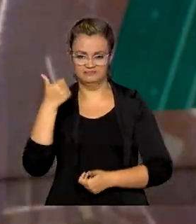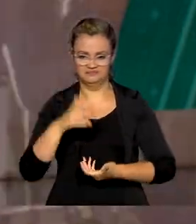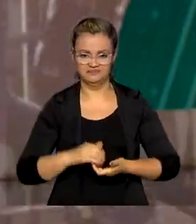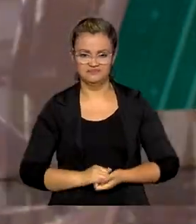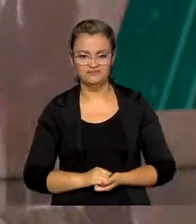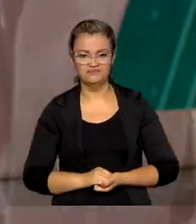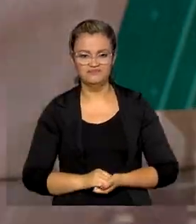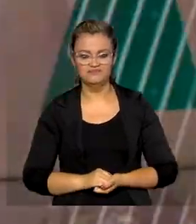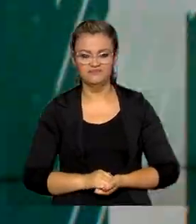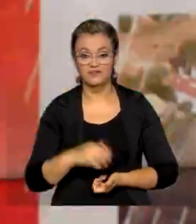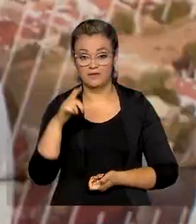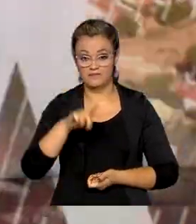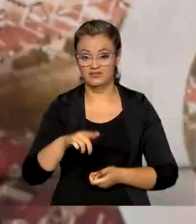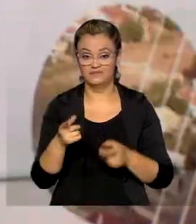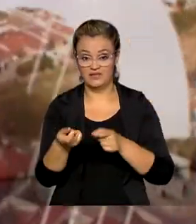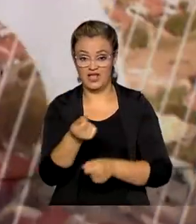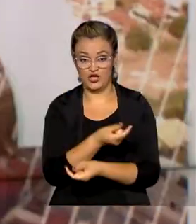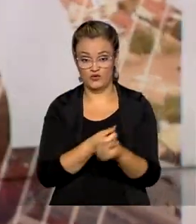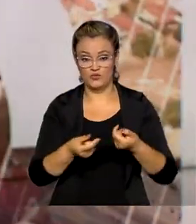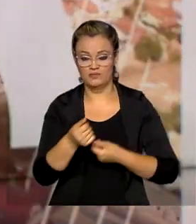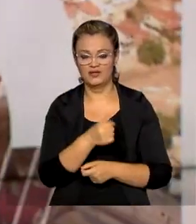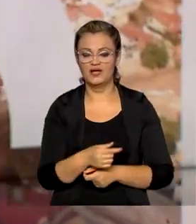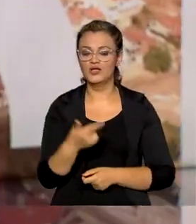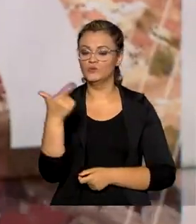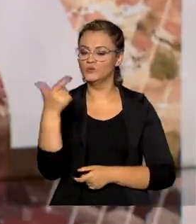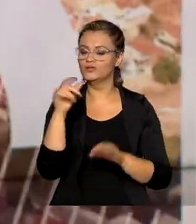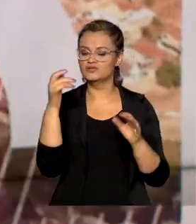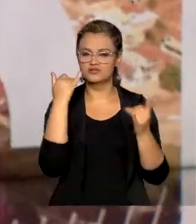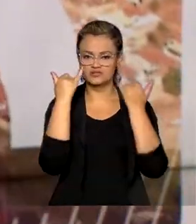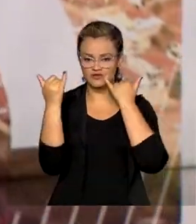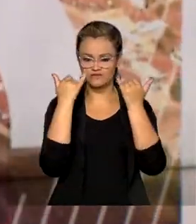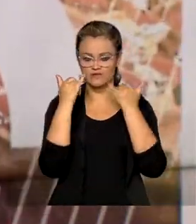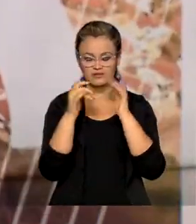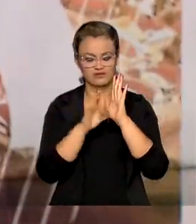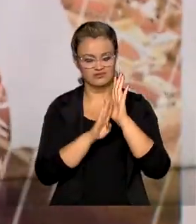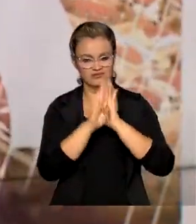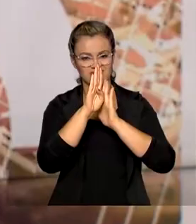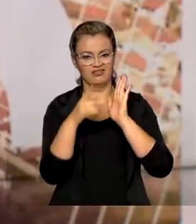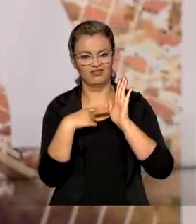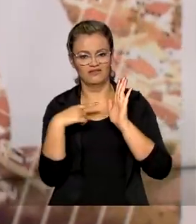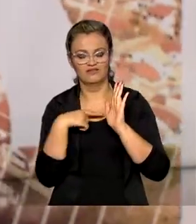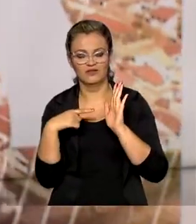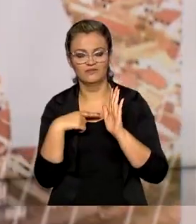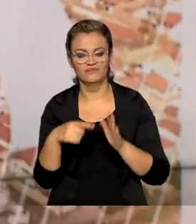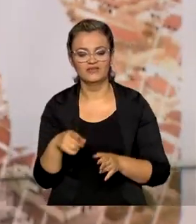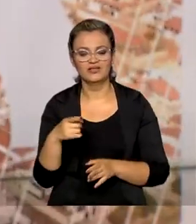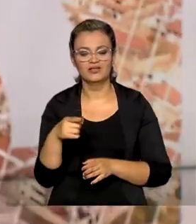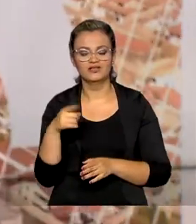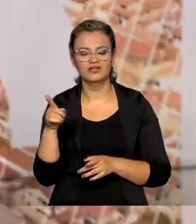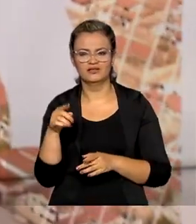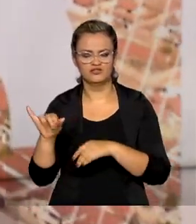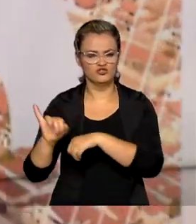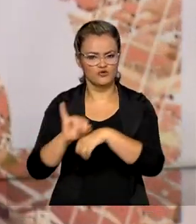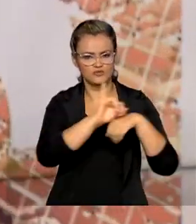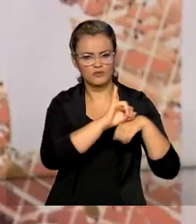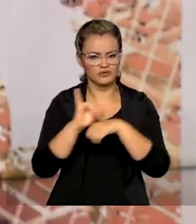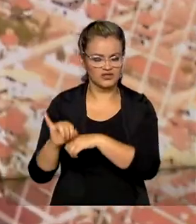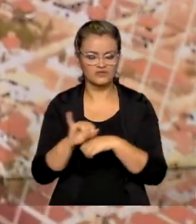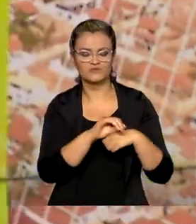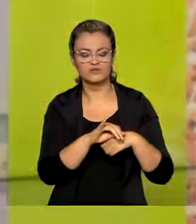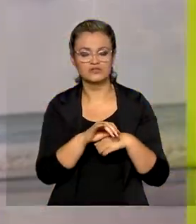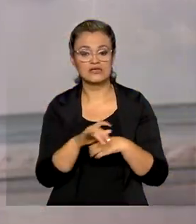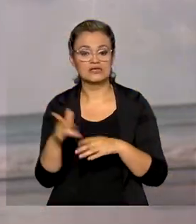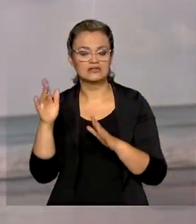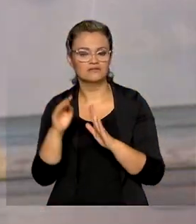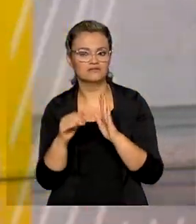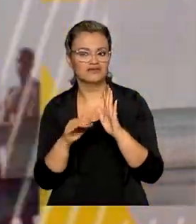Ainda falando de economia, dois dados registraram alta. A balança comercial puxada pelas exportações e a prévia